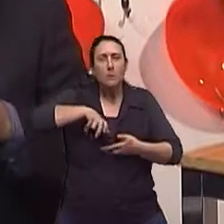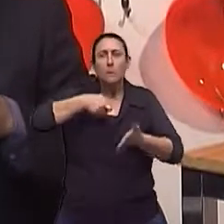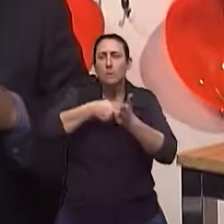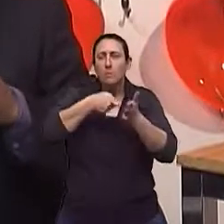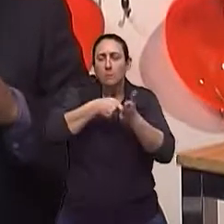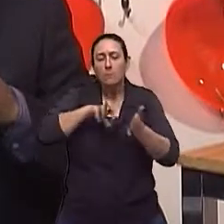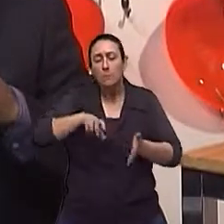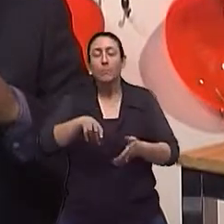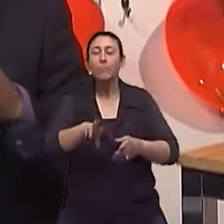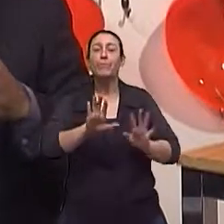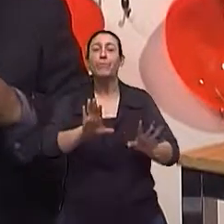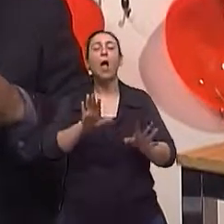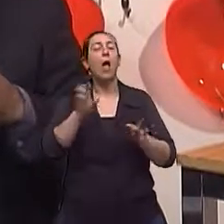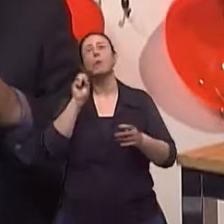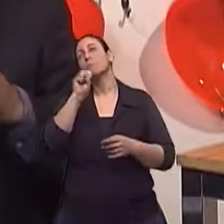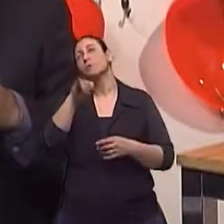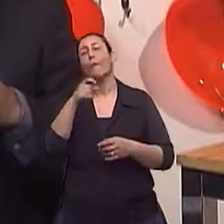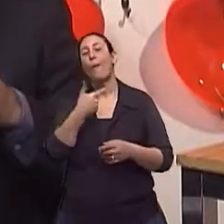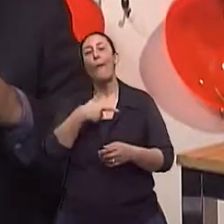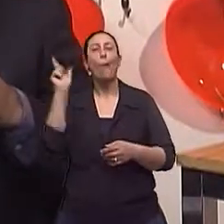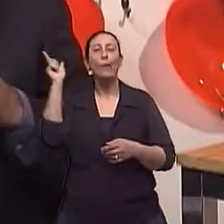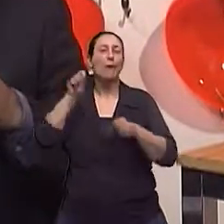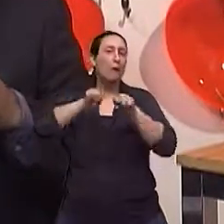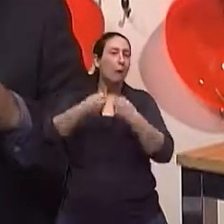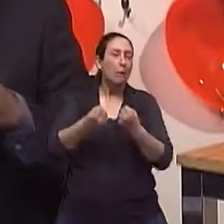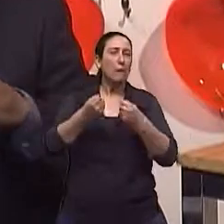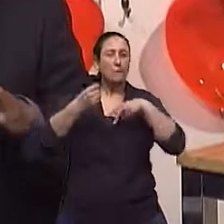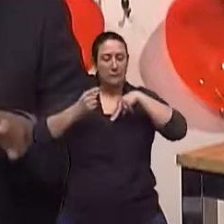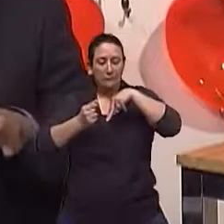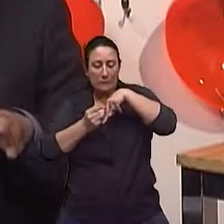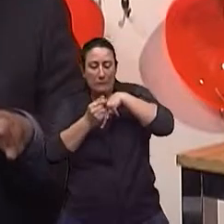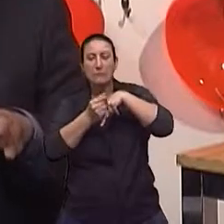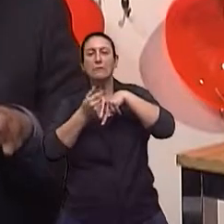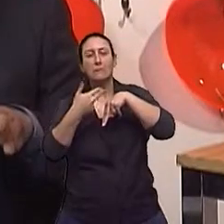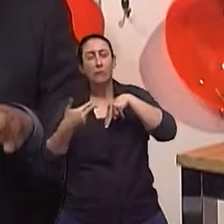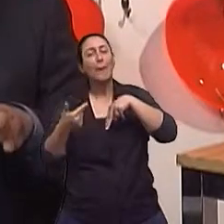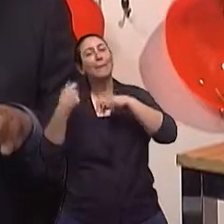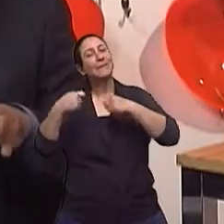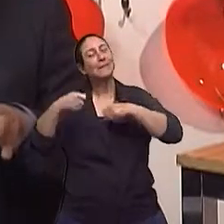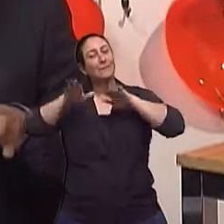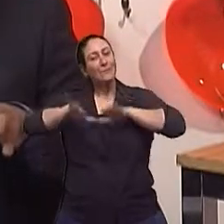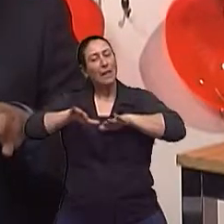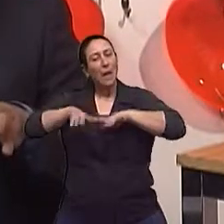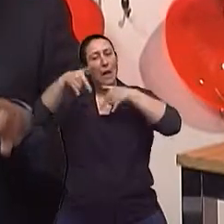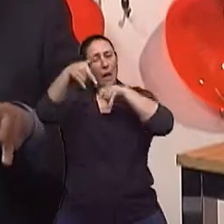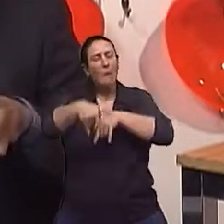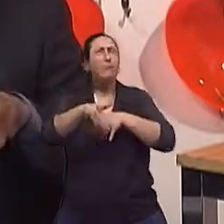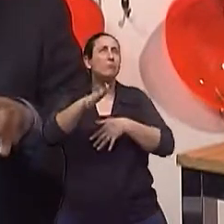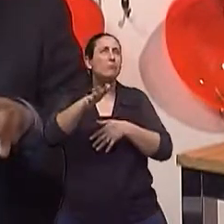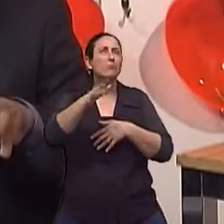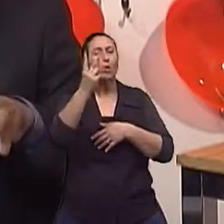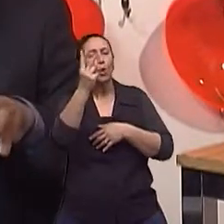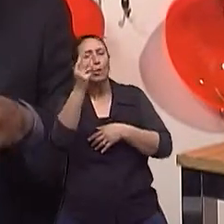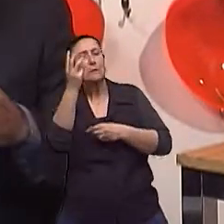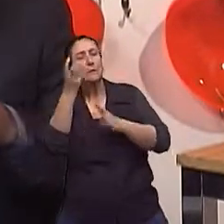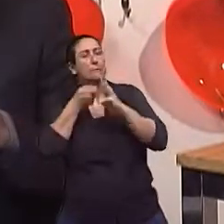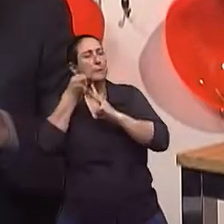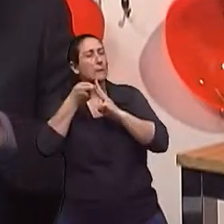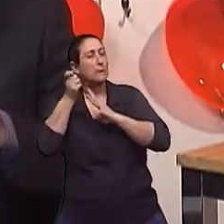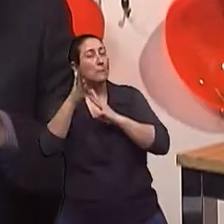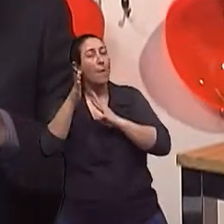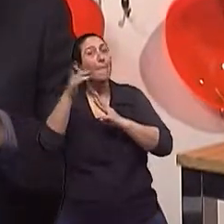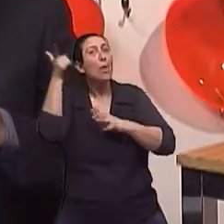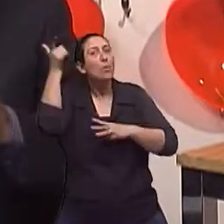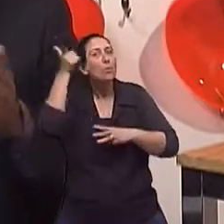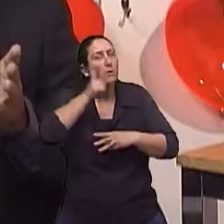o outro tipo de fratura que precisa de pinos e parafusos, a pessoa tem que ficar acamada por dois a três meses para